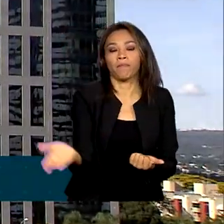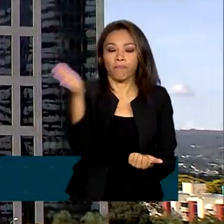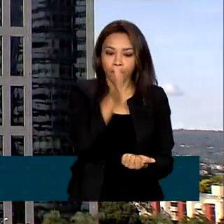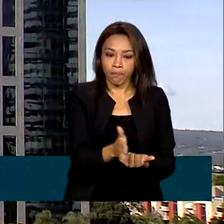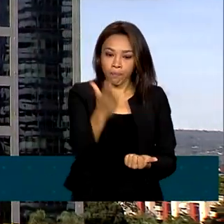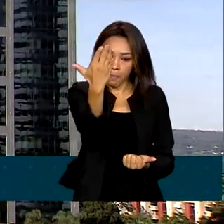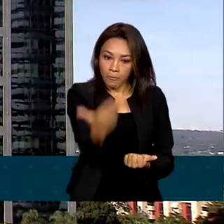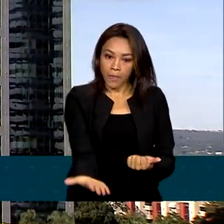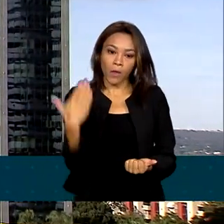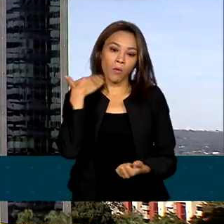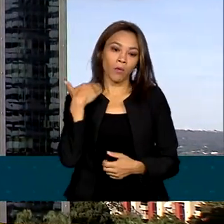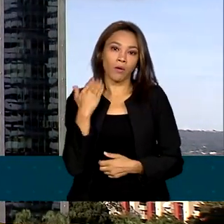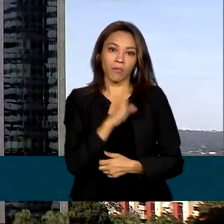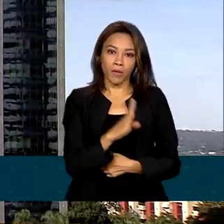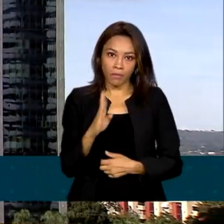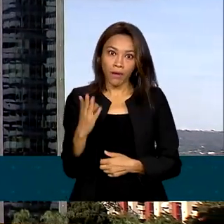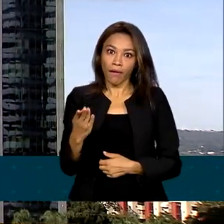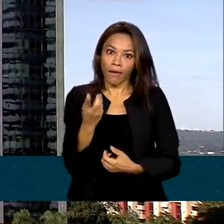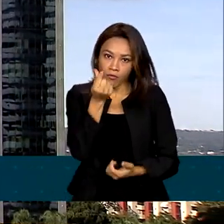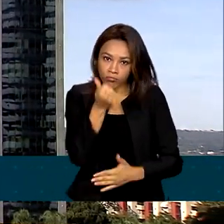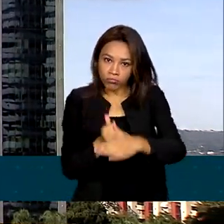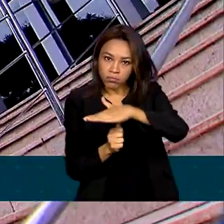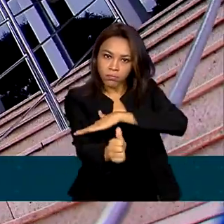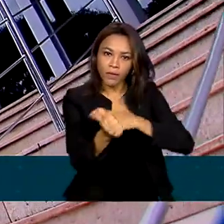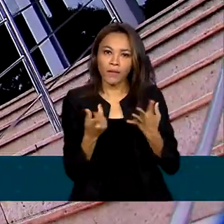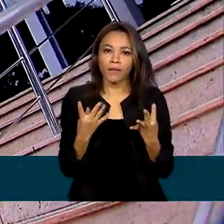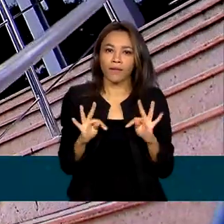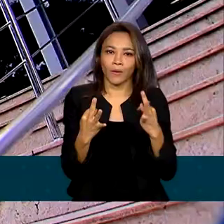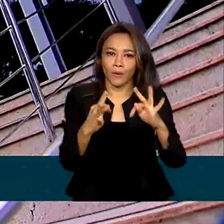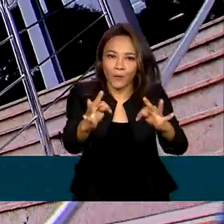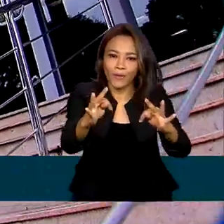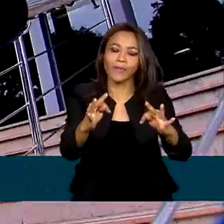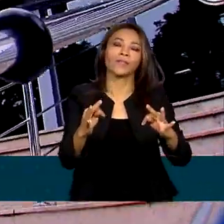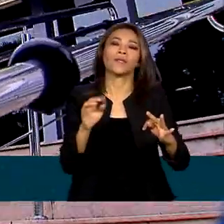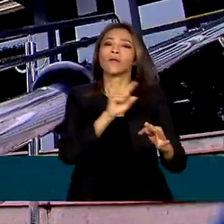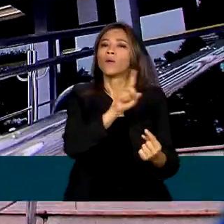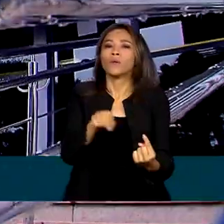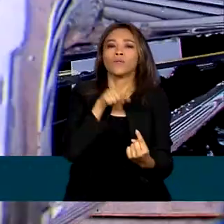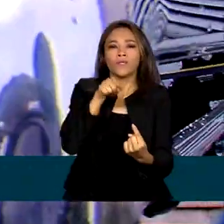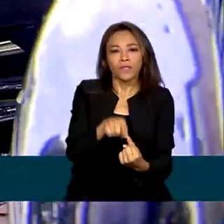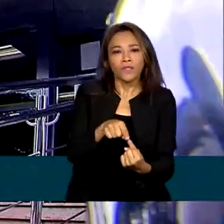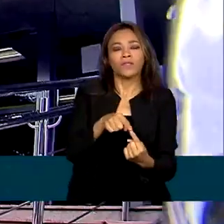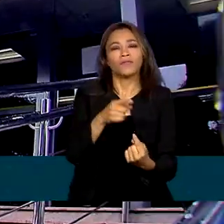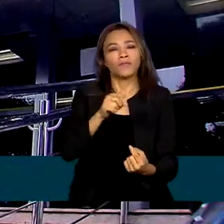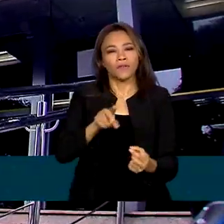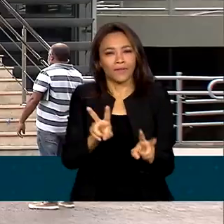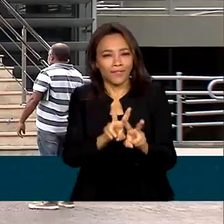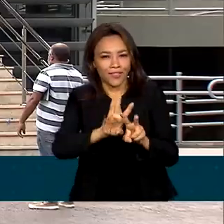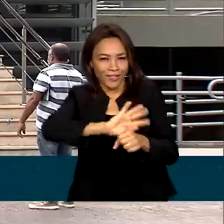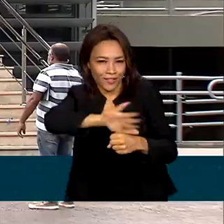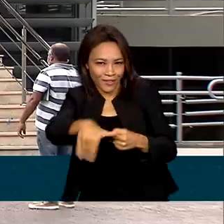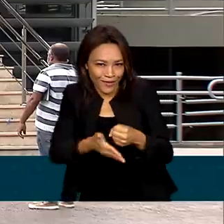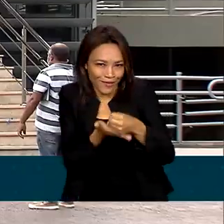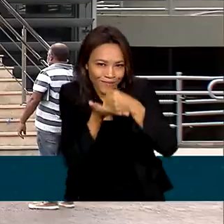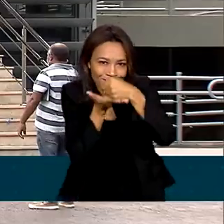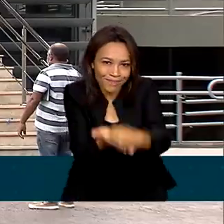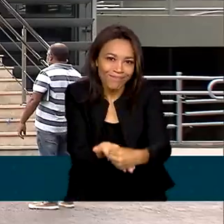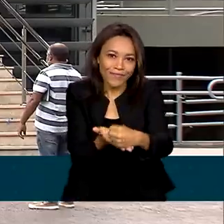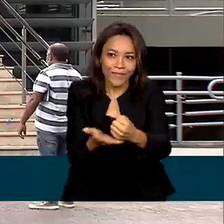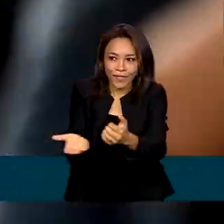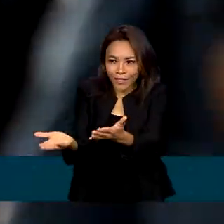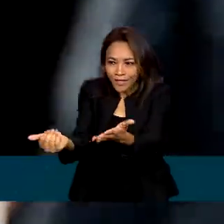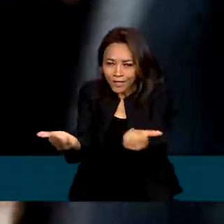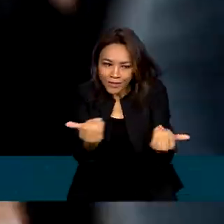investir em tecnologia e soluções digitais, priorizando rentabilidade e sustentabilidade. E para atrair novos